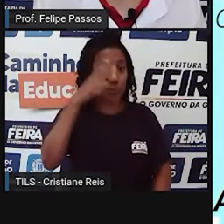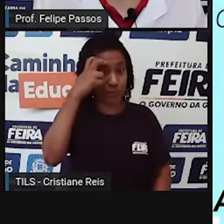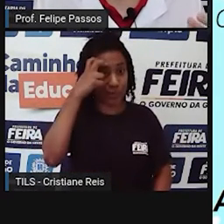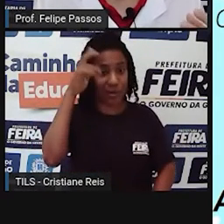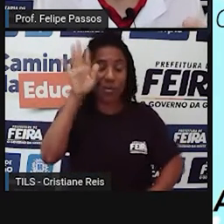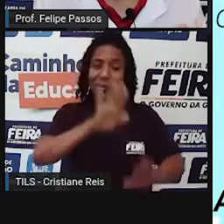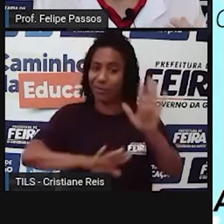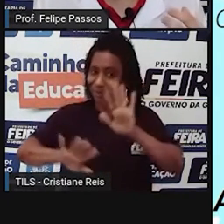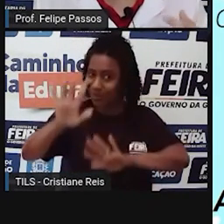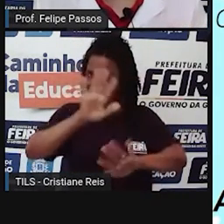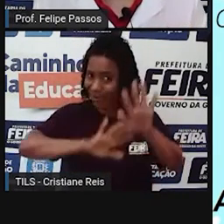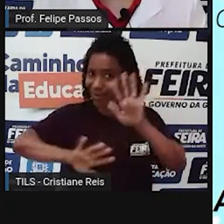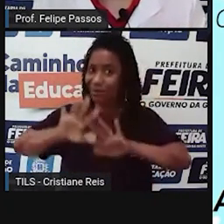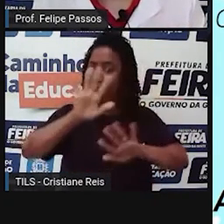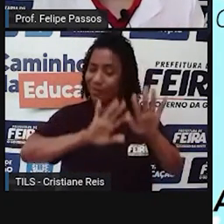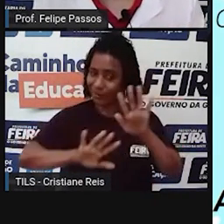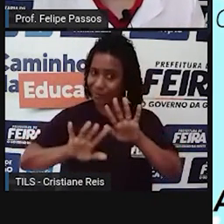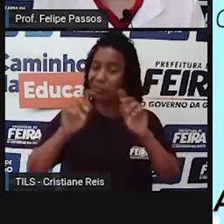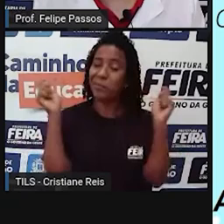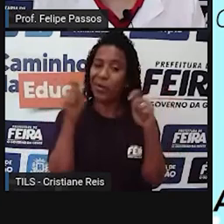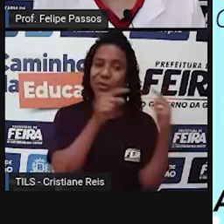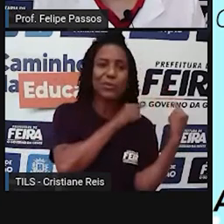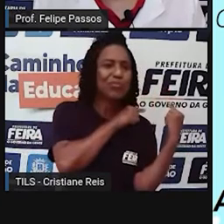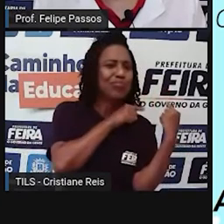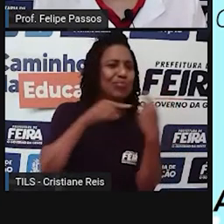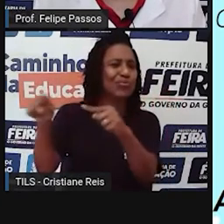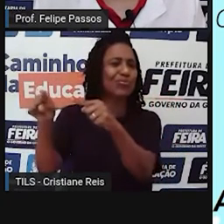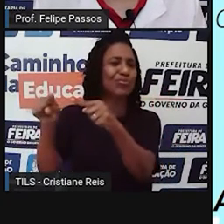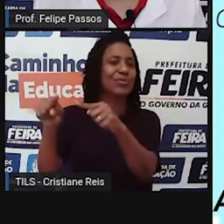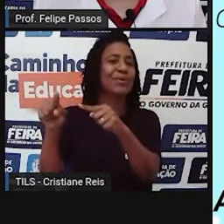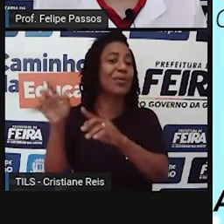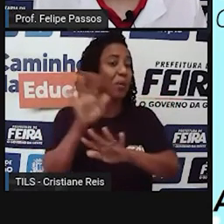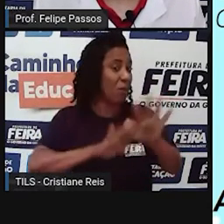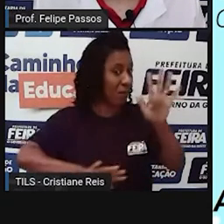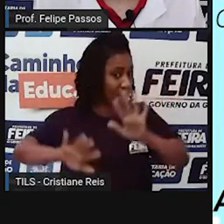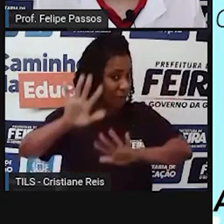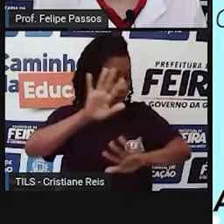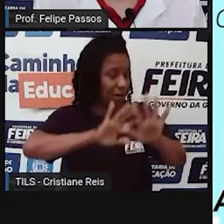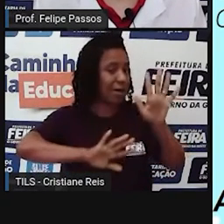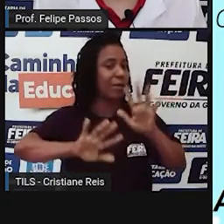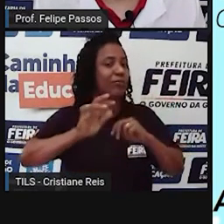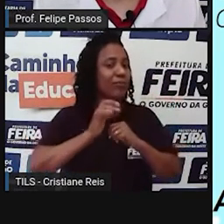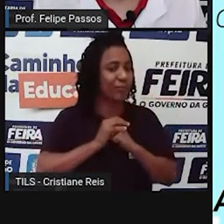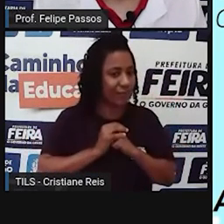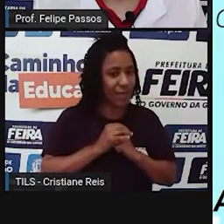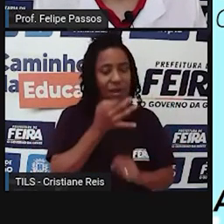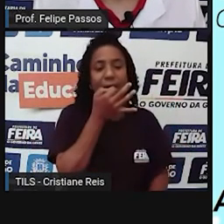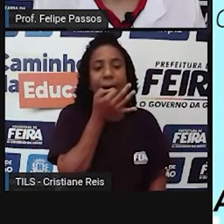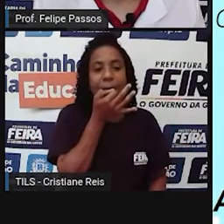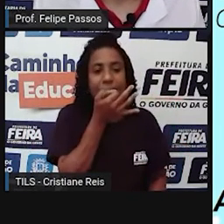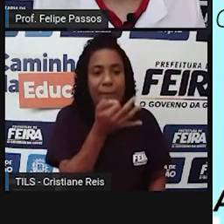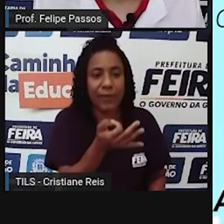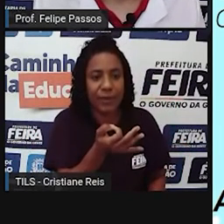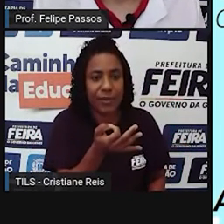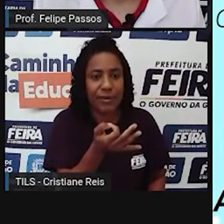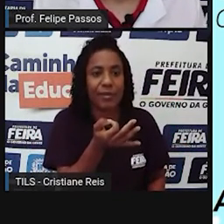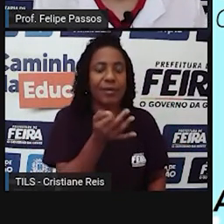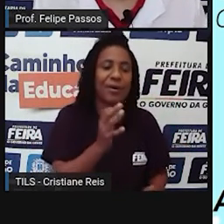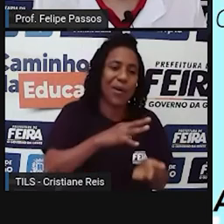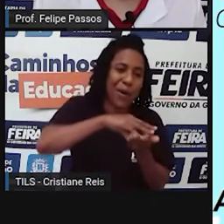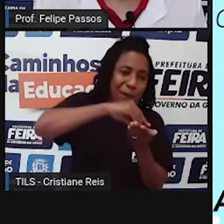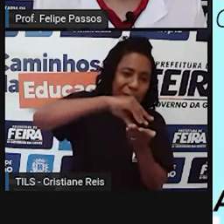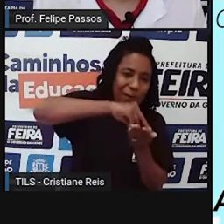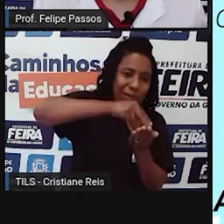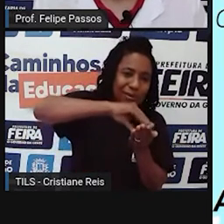ter cuidado para que você não seja ofensivo na sua opinião. Eu costumo dizer que opinião é você dizer se prefere comer a coxinha